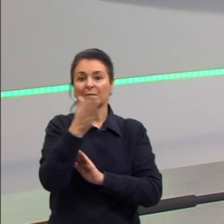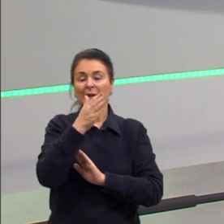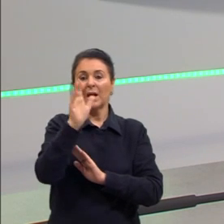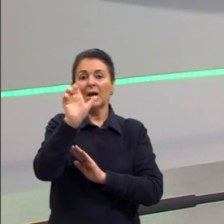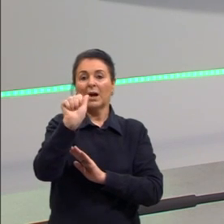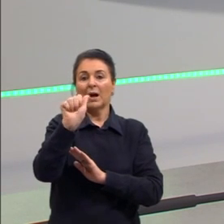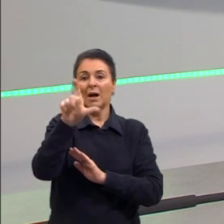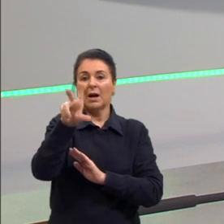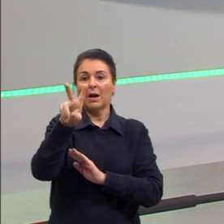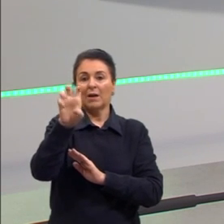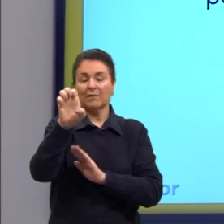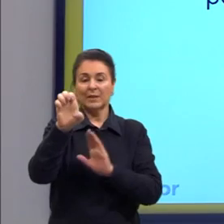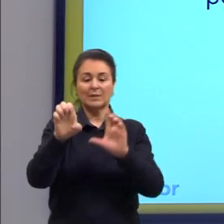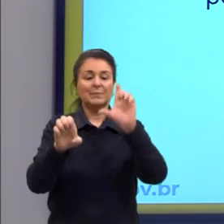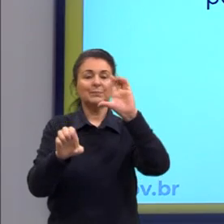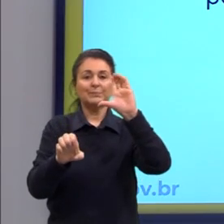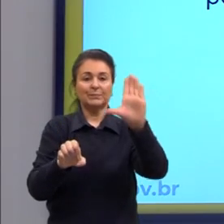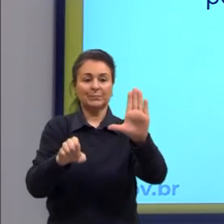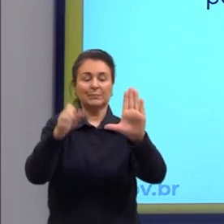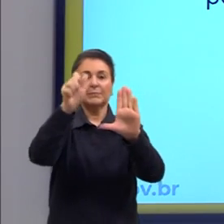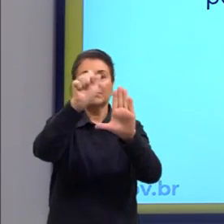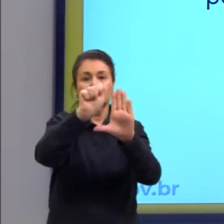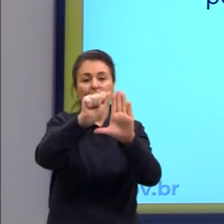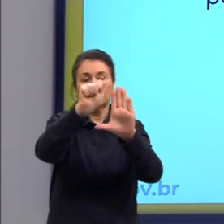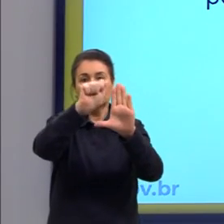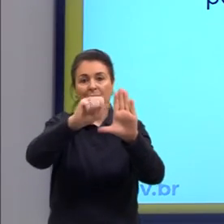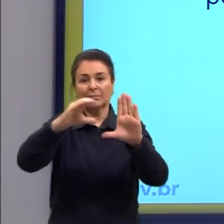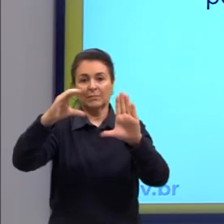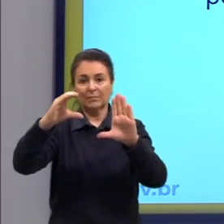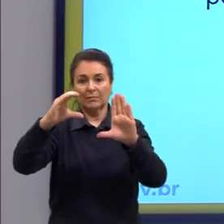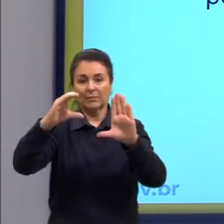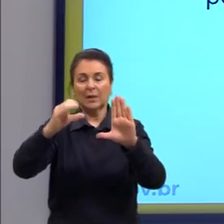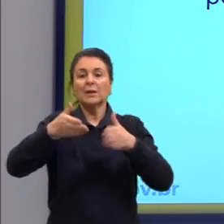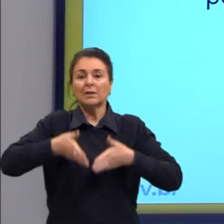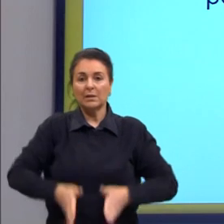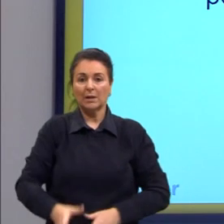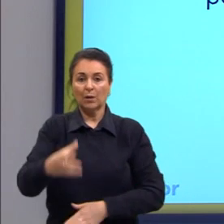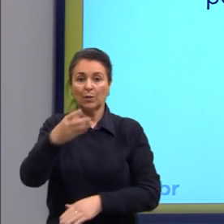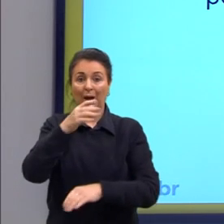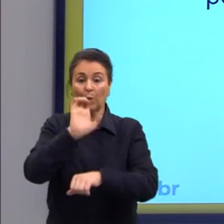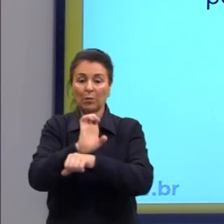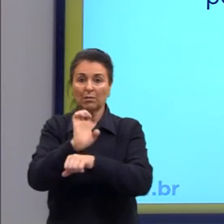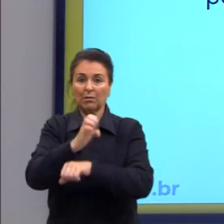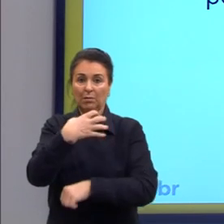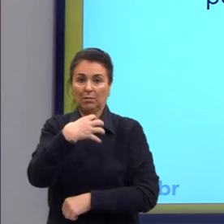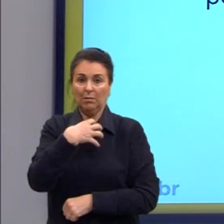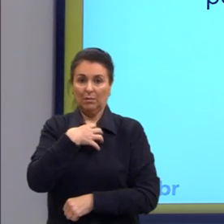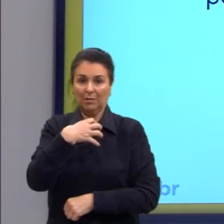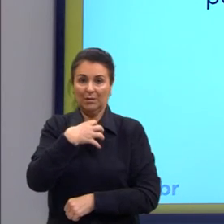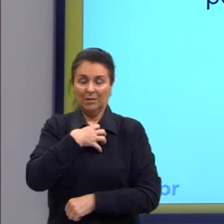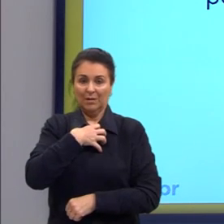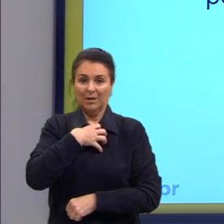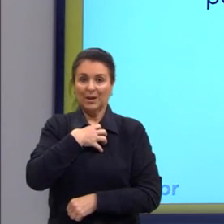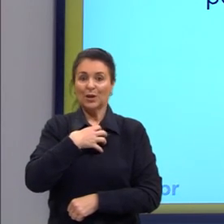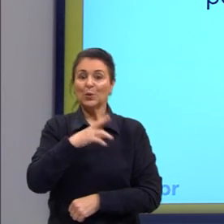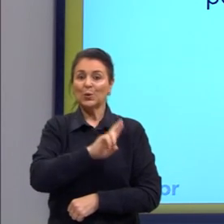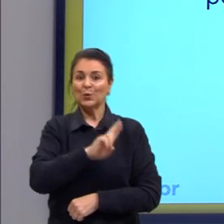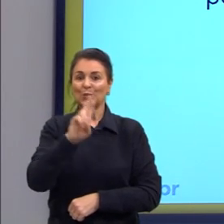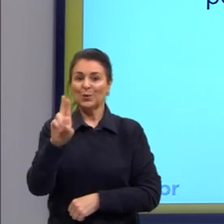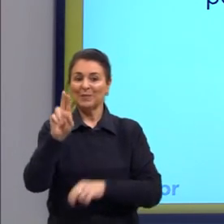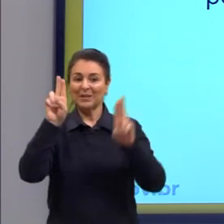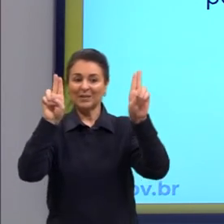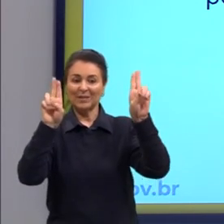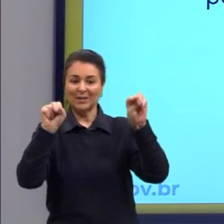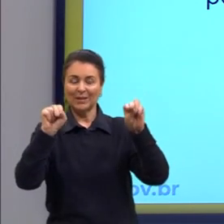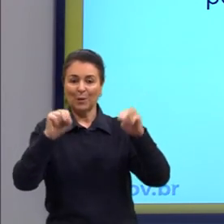ali, ele é um poeta romântico do século XIX, ele é da Bahia, e ele é conhecido como o poeta dos escravos. Então, quando vocês